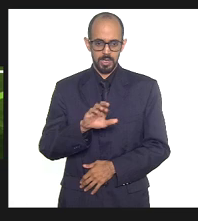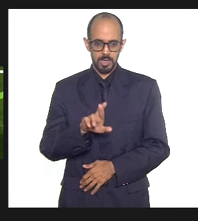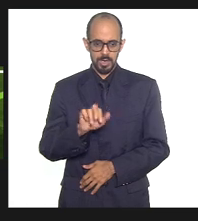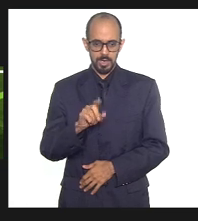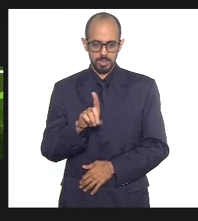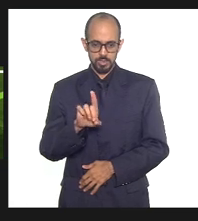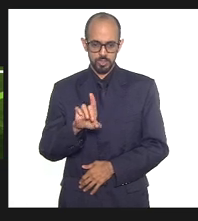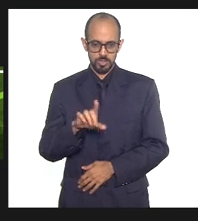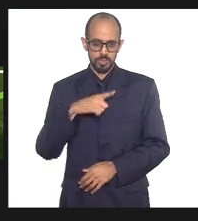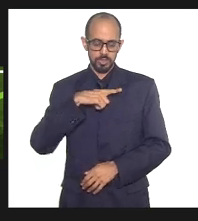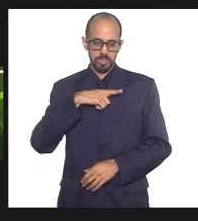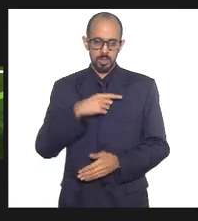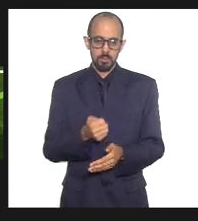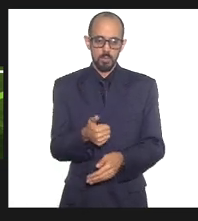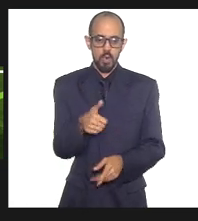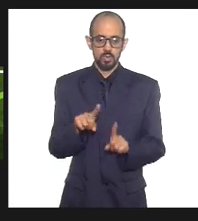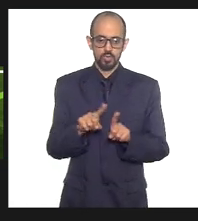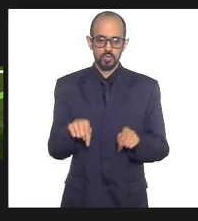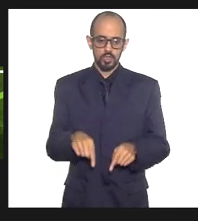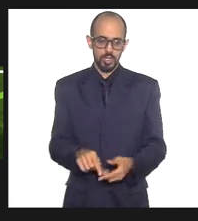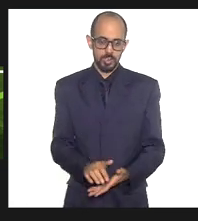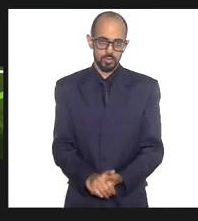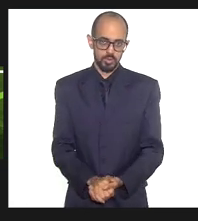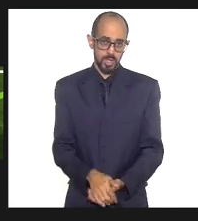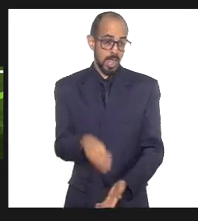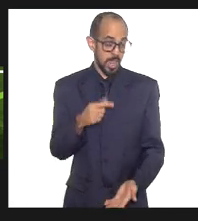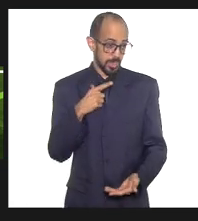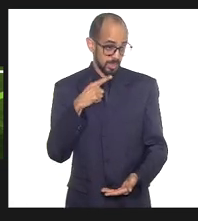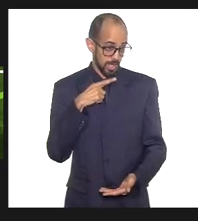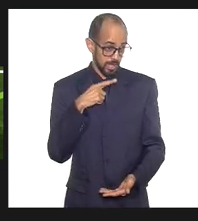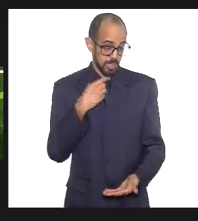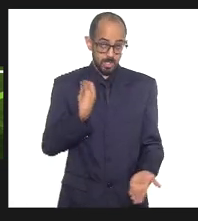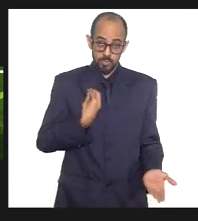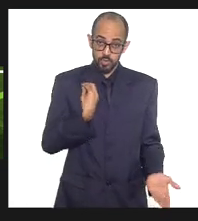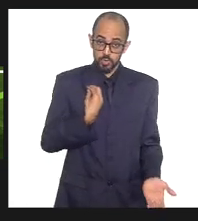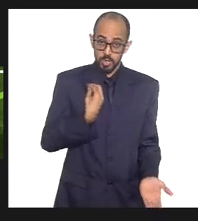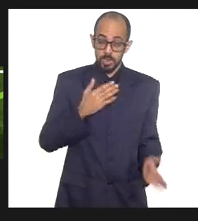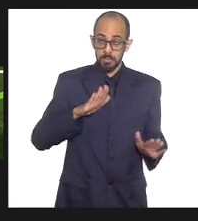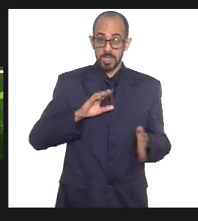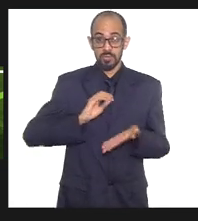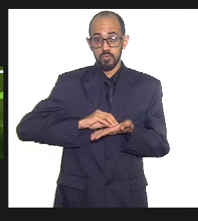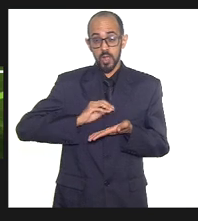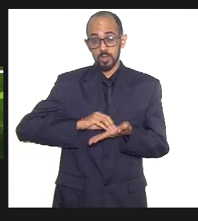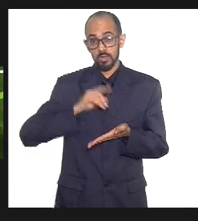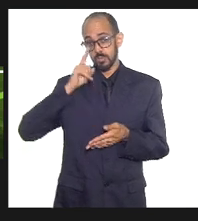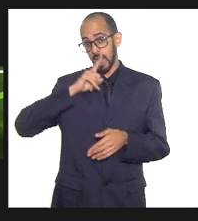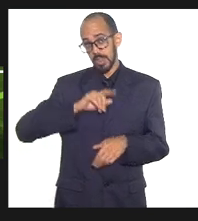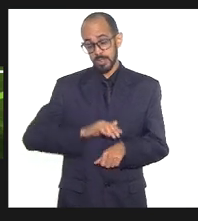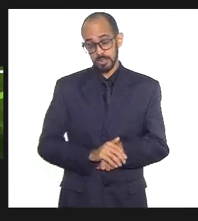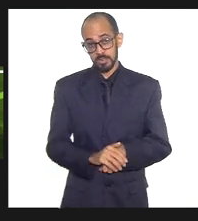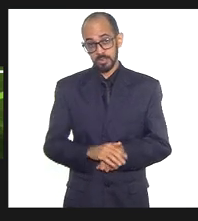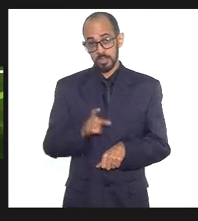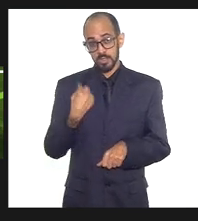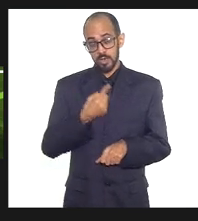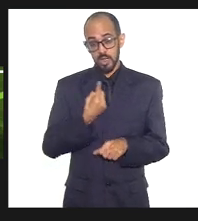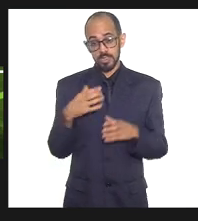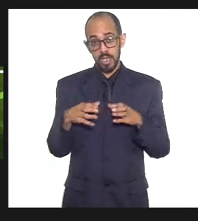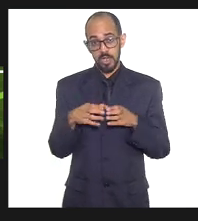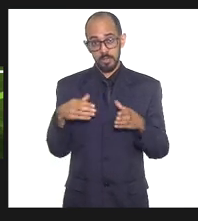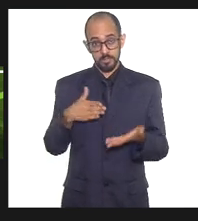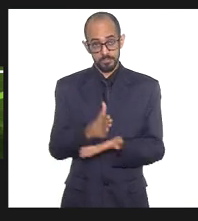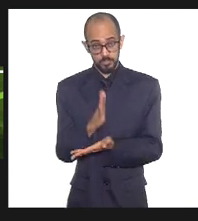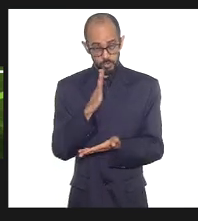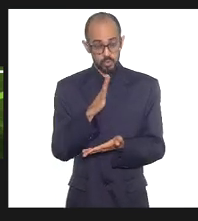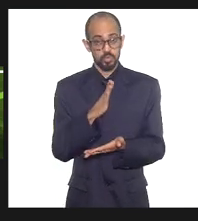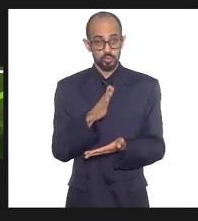A gente lutou cinco anos para ela existir. Ela existe, é boa, mas carece. Nós aprovamos em conjunto uma lei de nossa